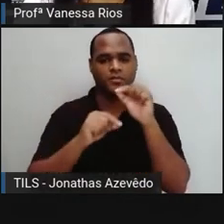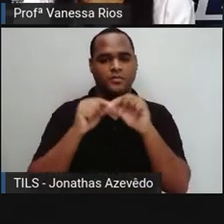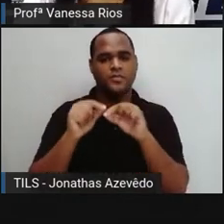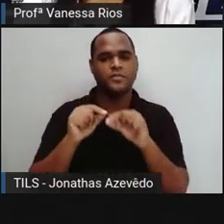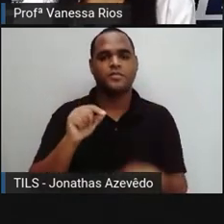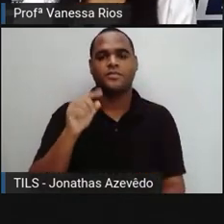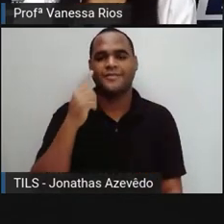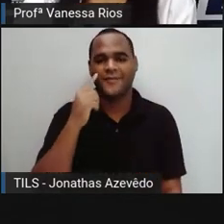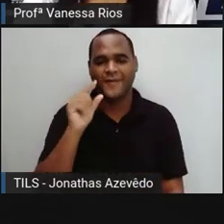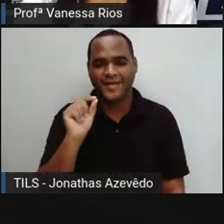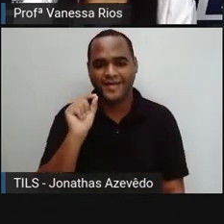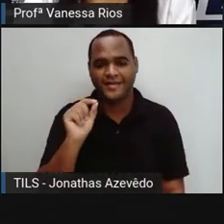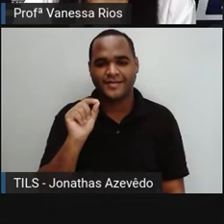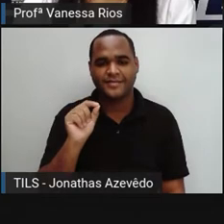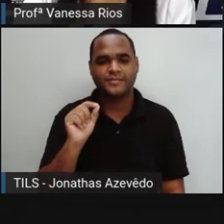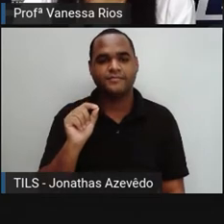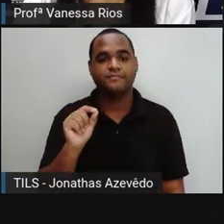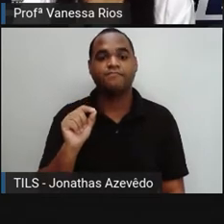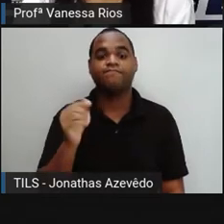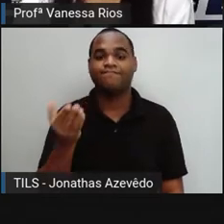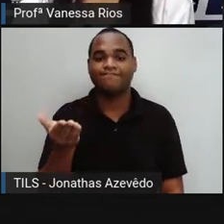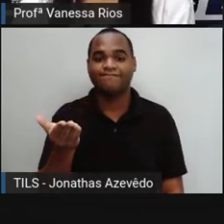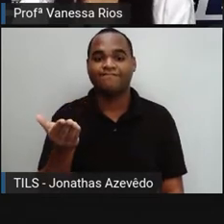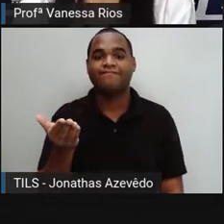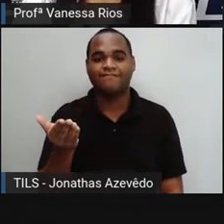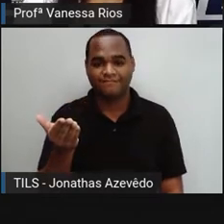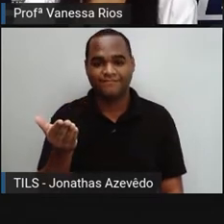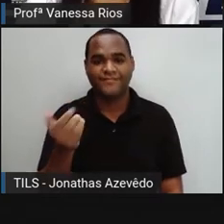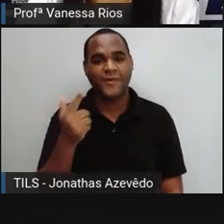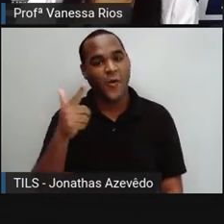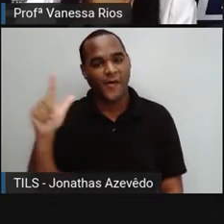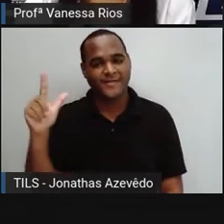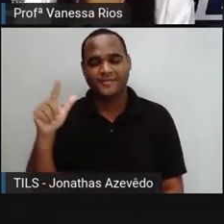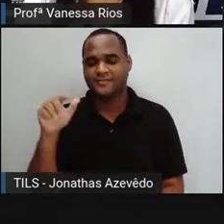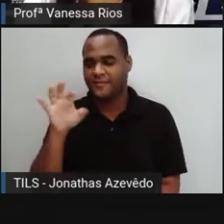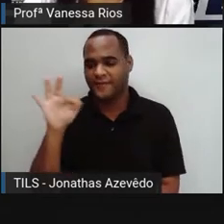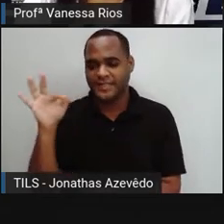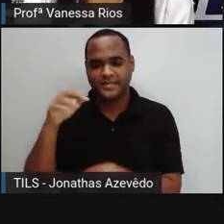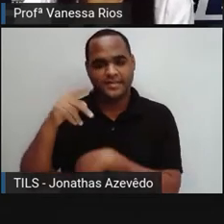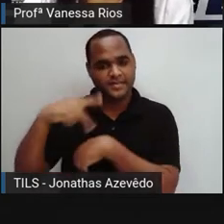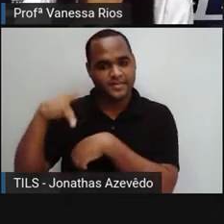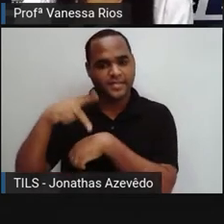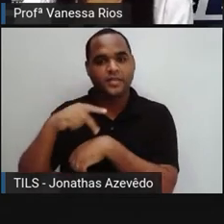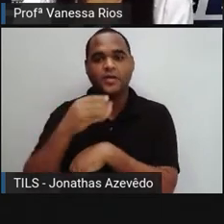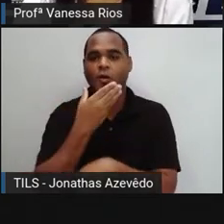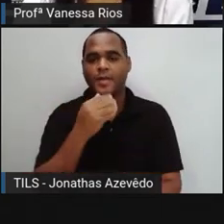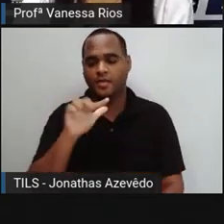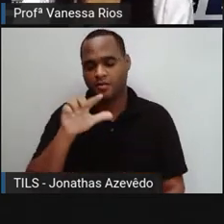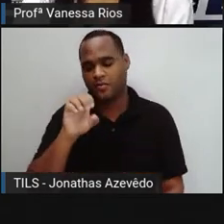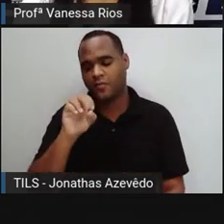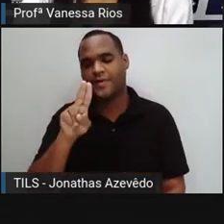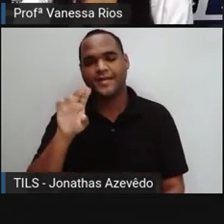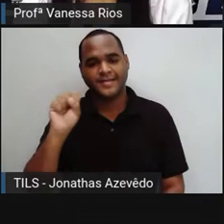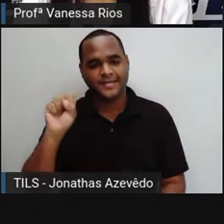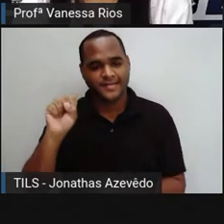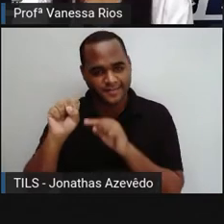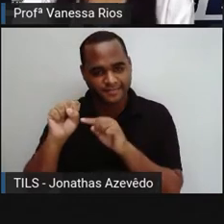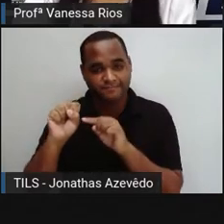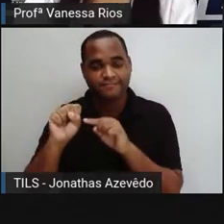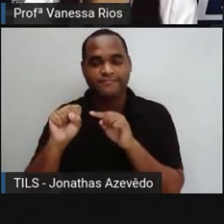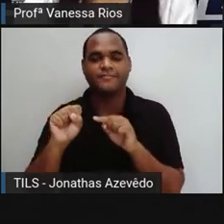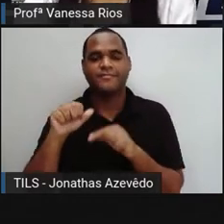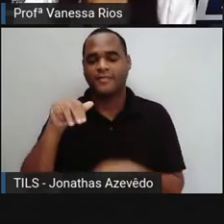Réotipo. Por sua vez, outro francês, Luz Jacques Mandé, da guerre,